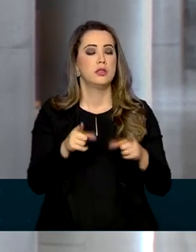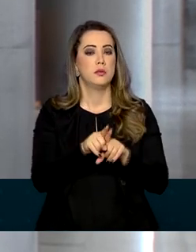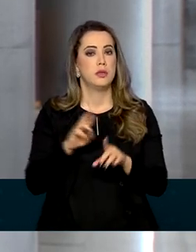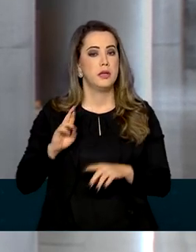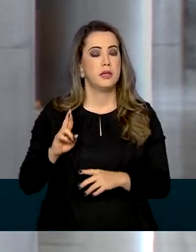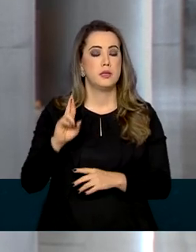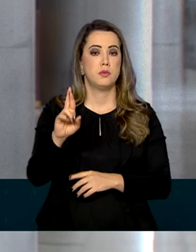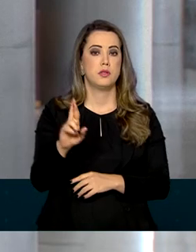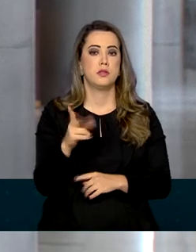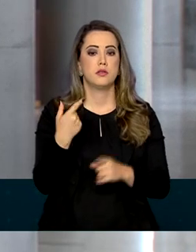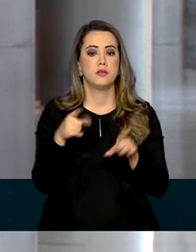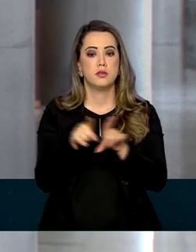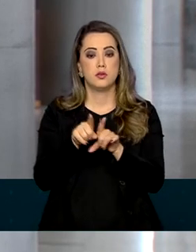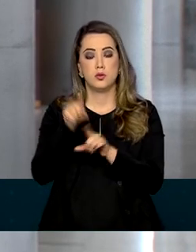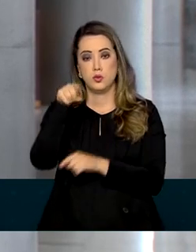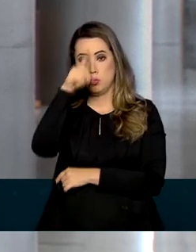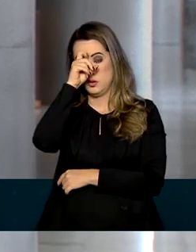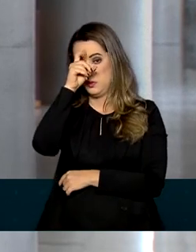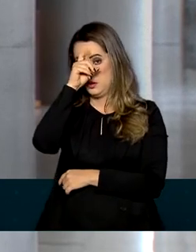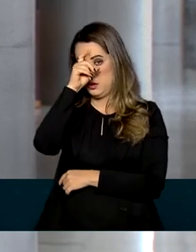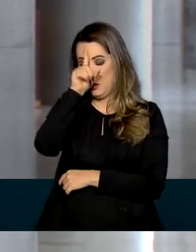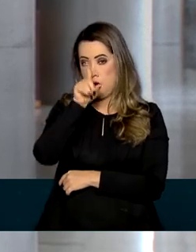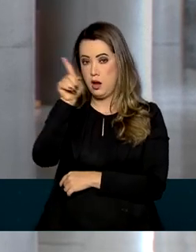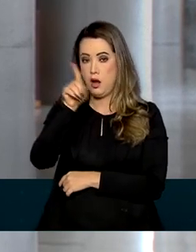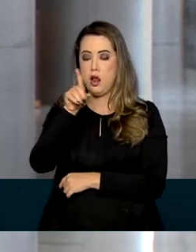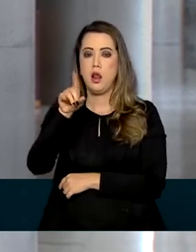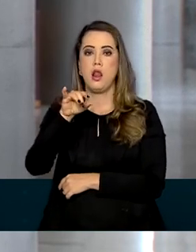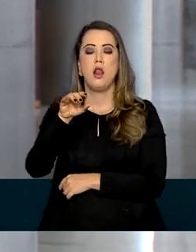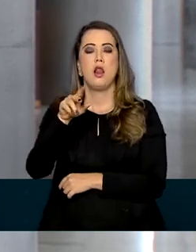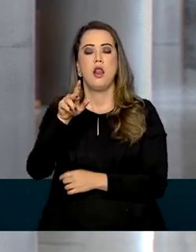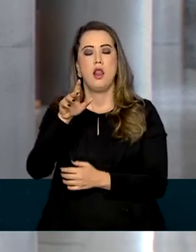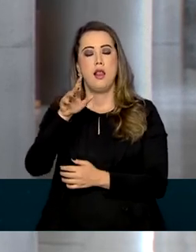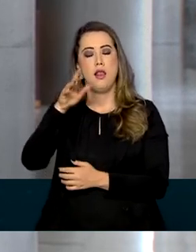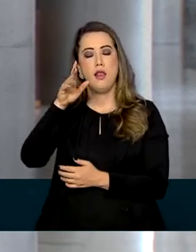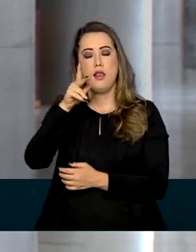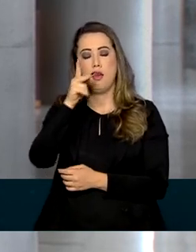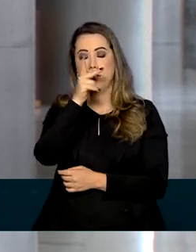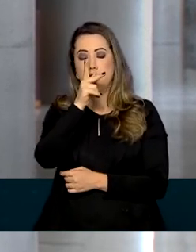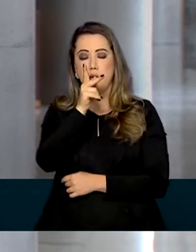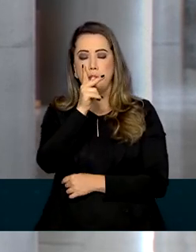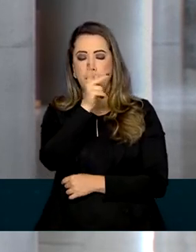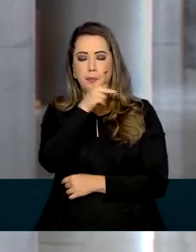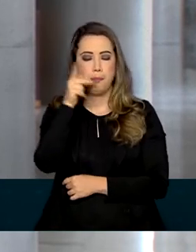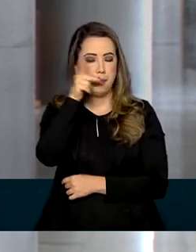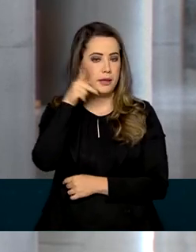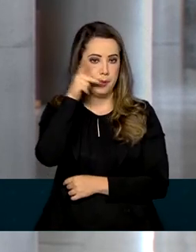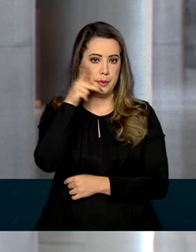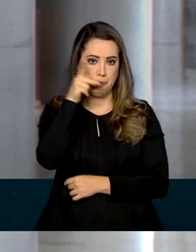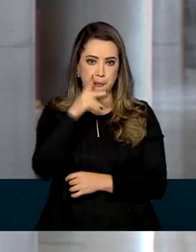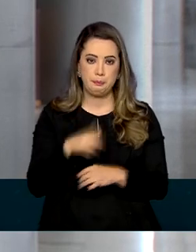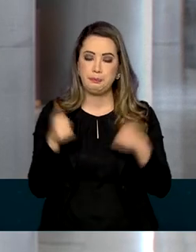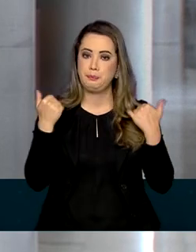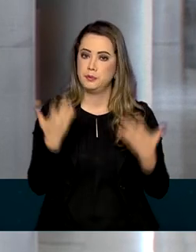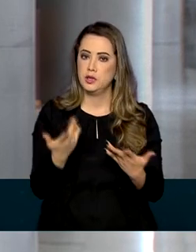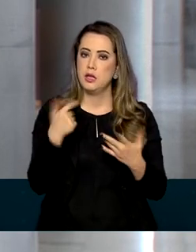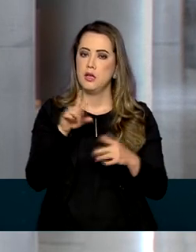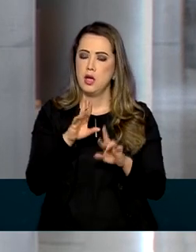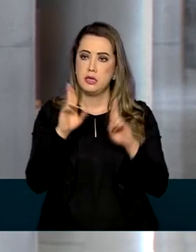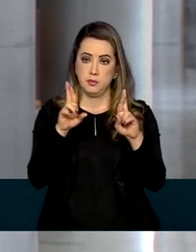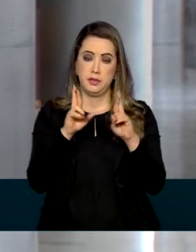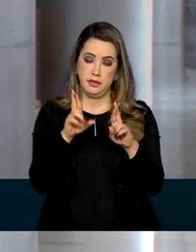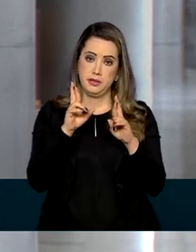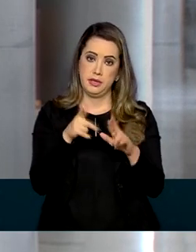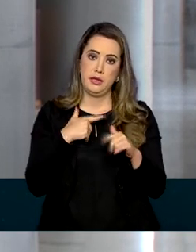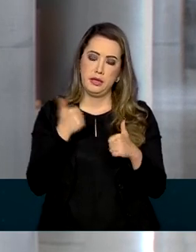do Hospital Alberto Urquiza Vanderlei em João Pessoa, na Paraíba. A expectativa, Dani, é que haja uma espécie de transição. Nas próximas